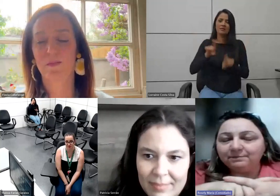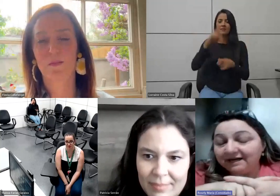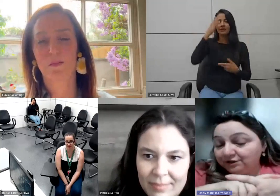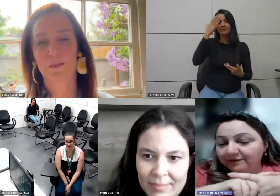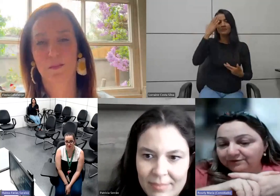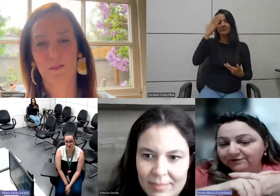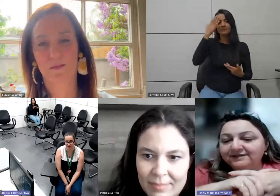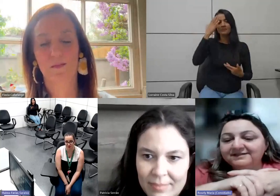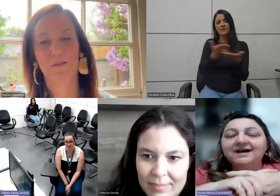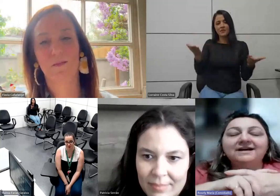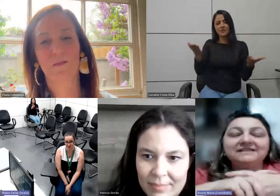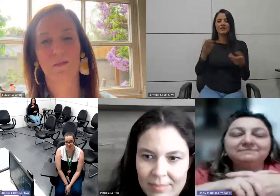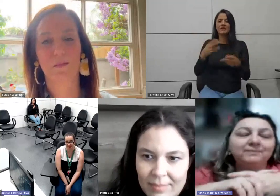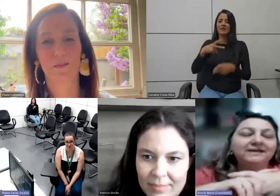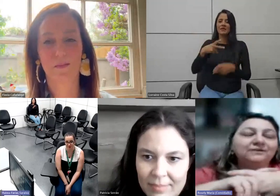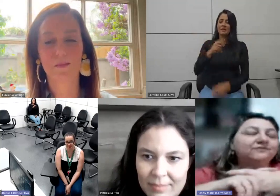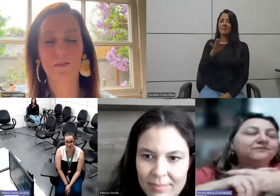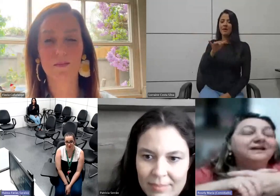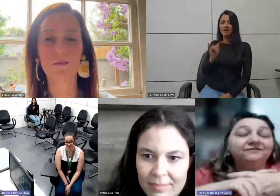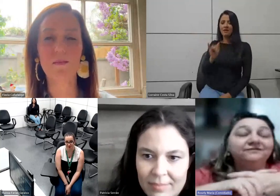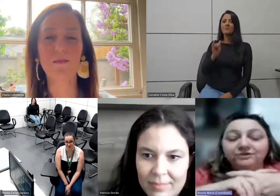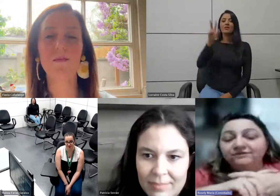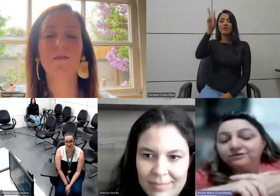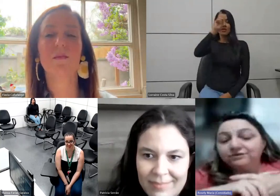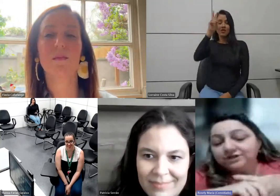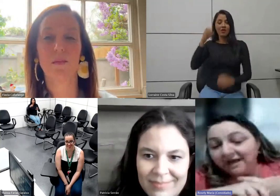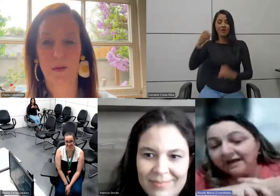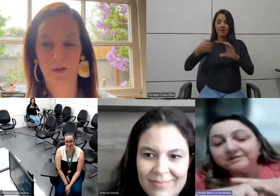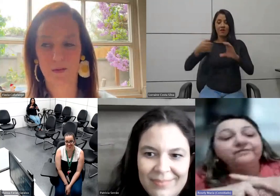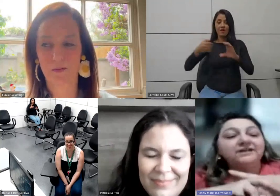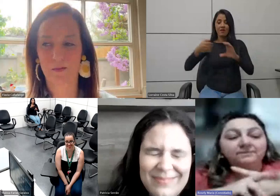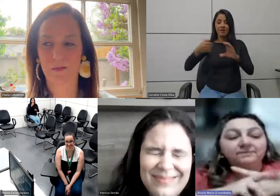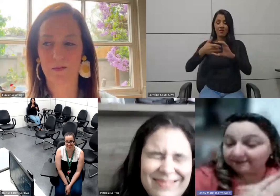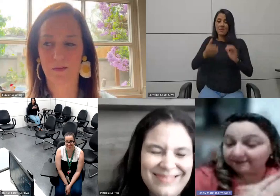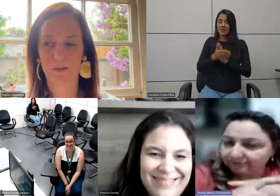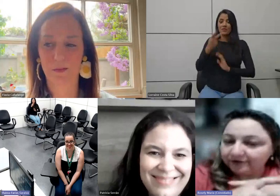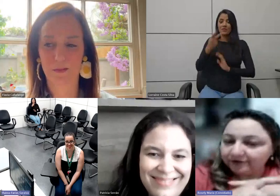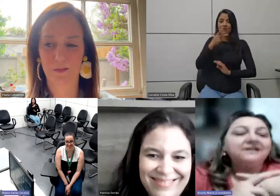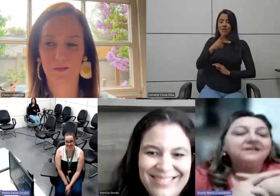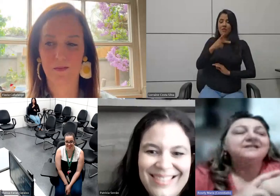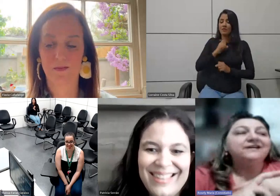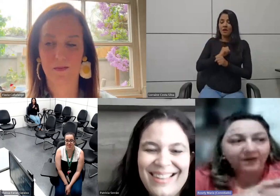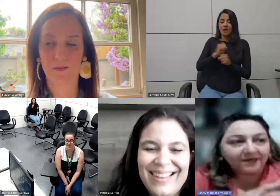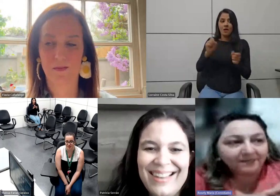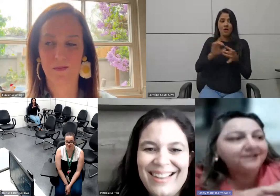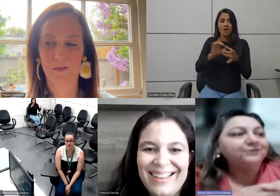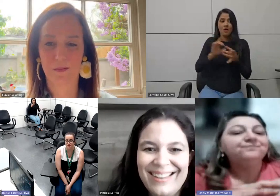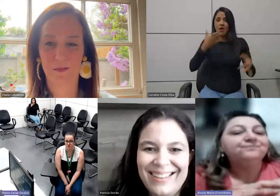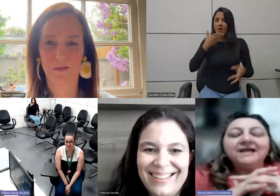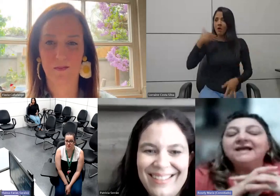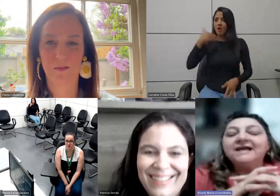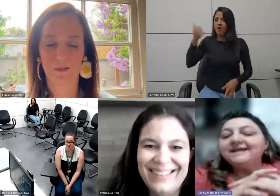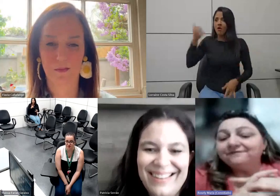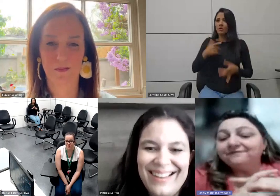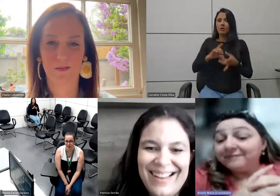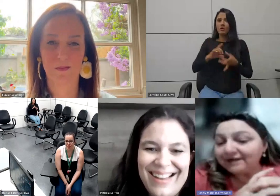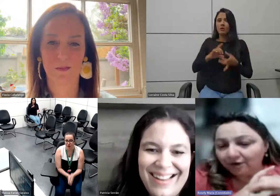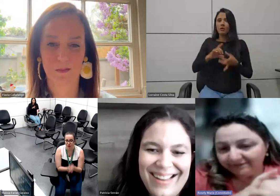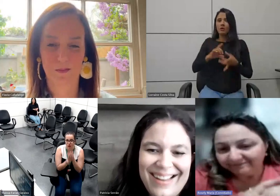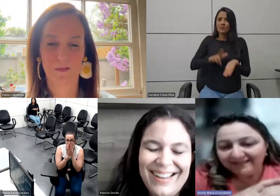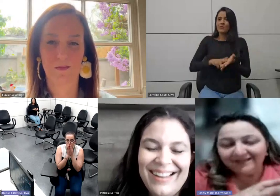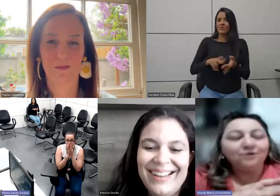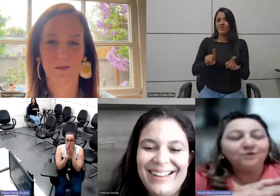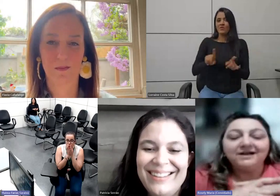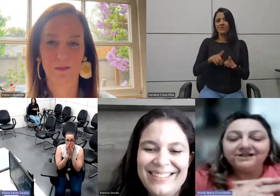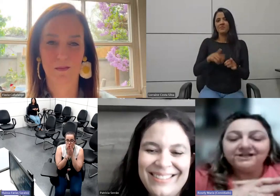você e a Pathy pelo Histórias Raras meu marido fala que foi um divisor de águas foi libertador foi quando ele saiu do armário e